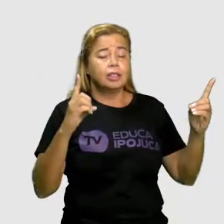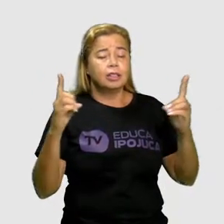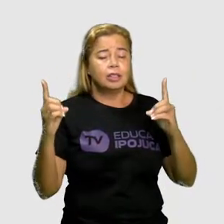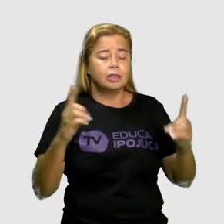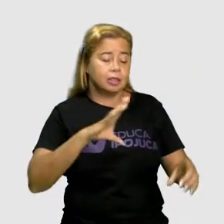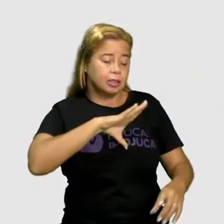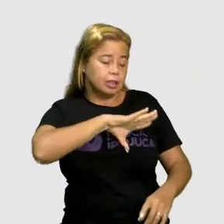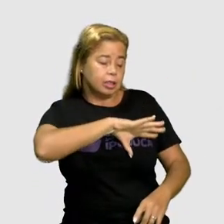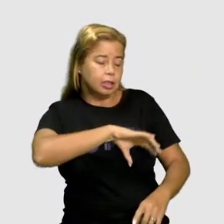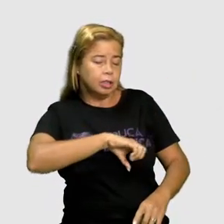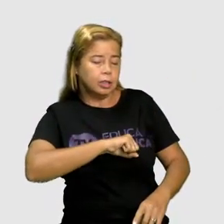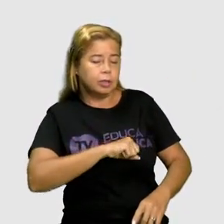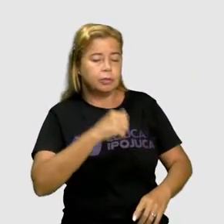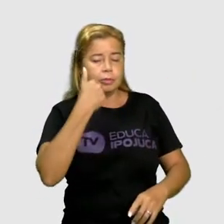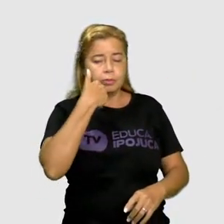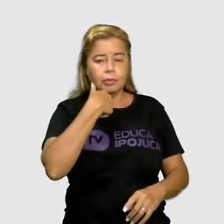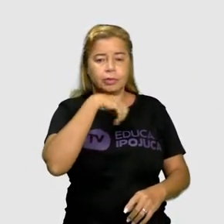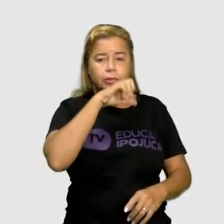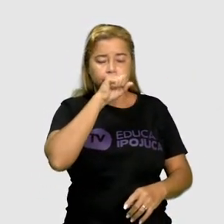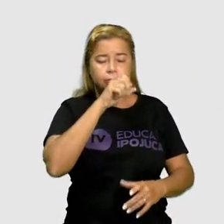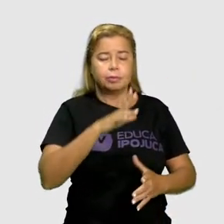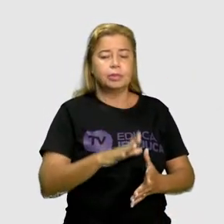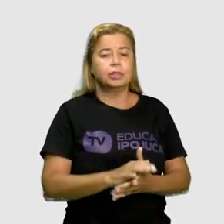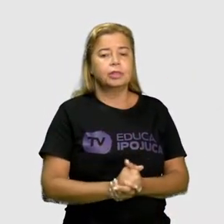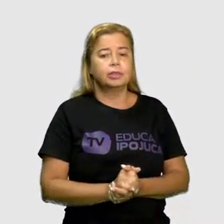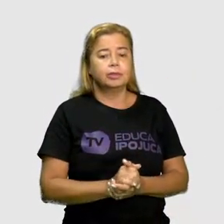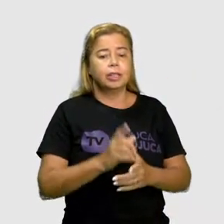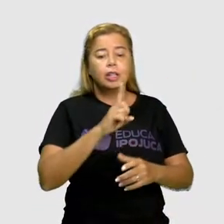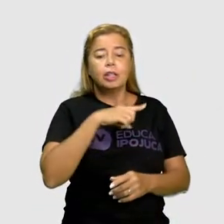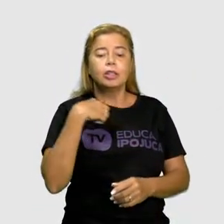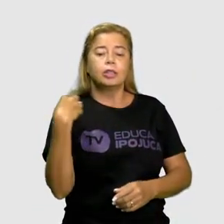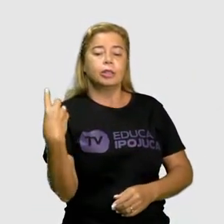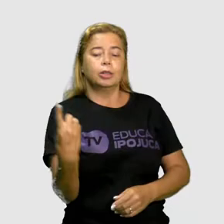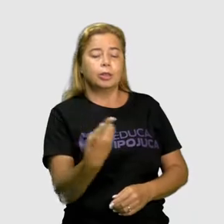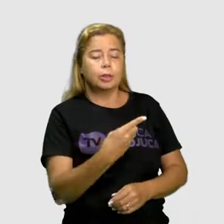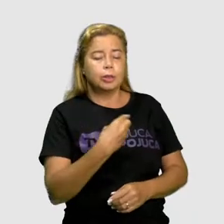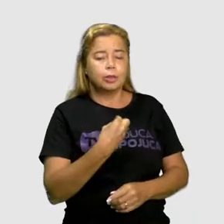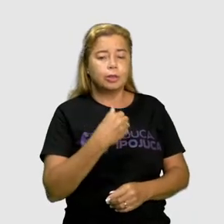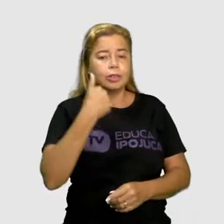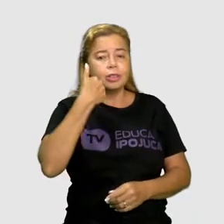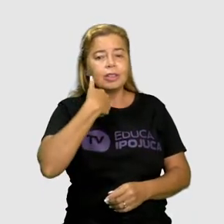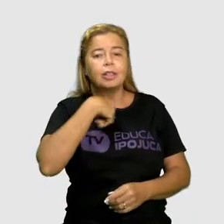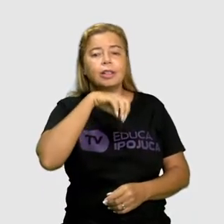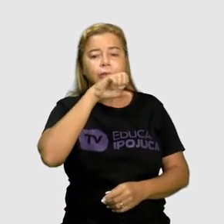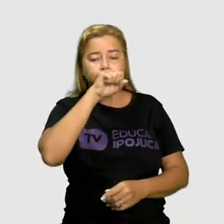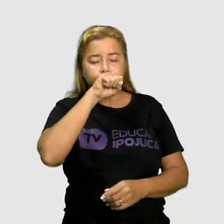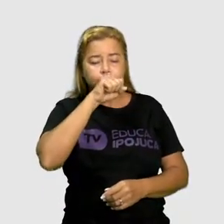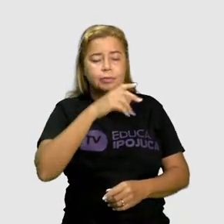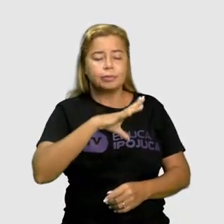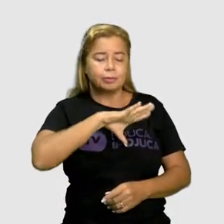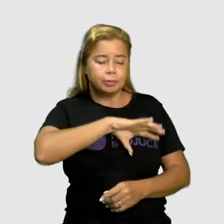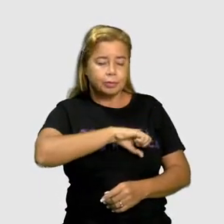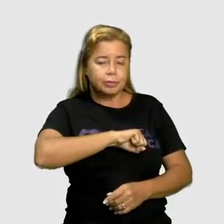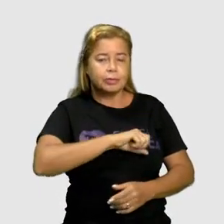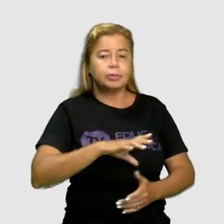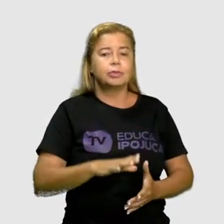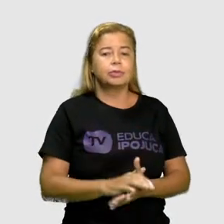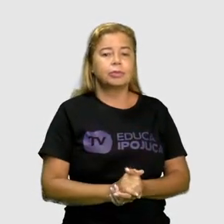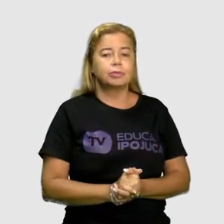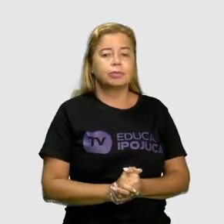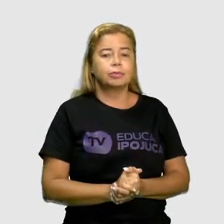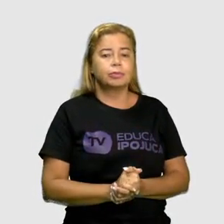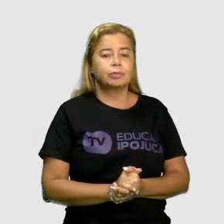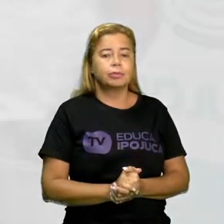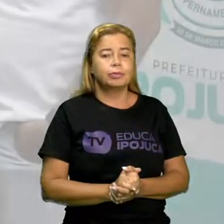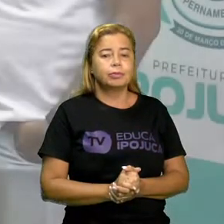dela. We love our mother. Nós amamos a nossa mãe. They love their mother. Eles